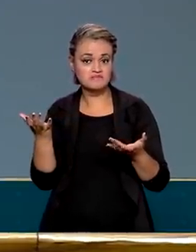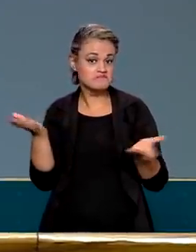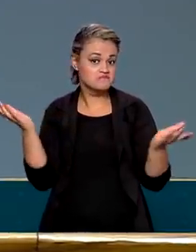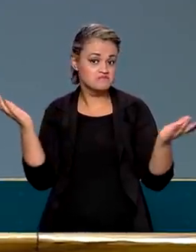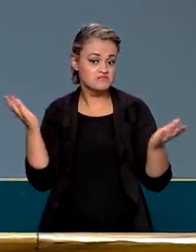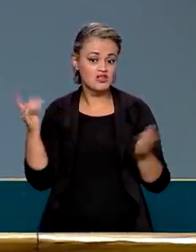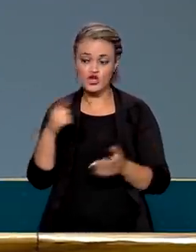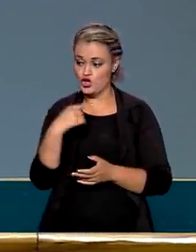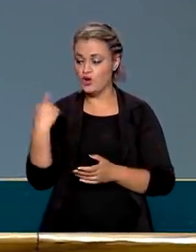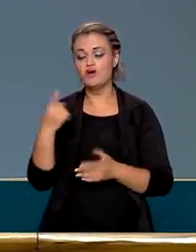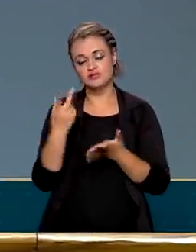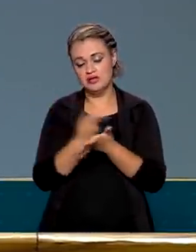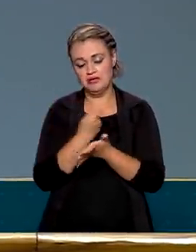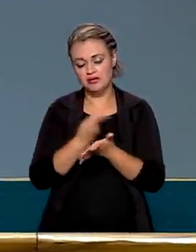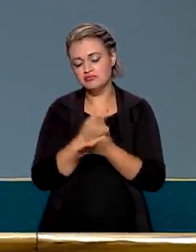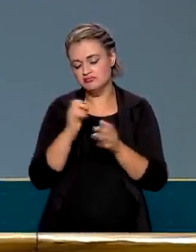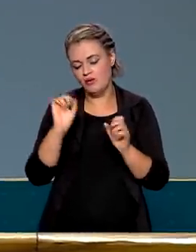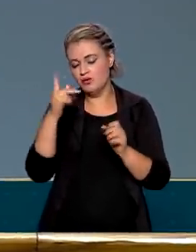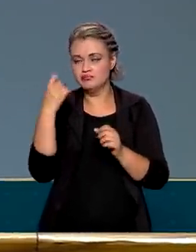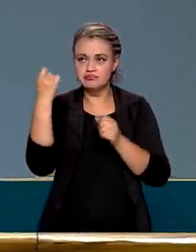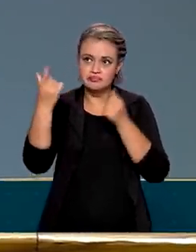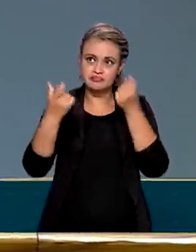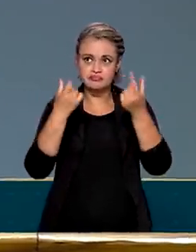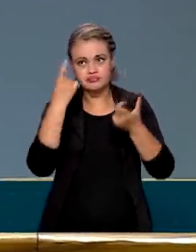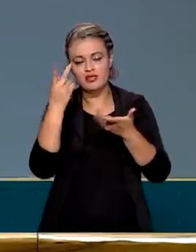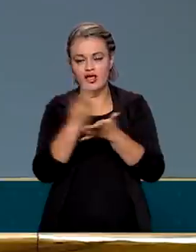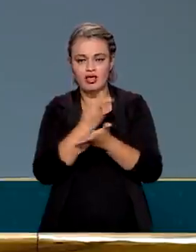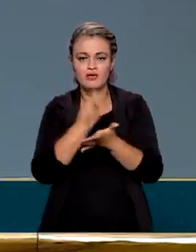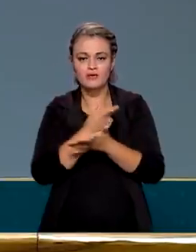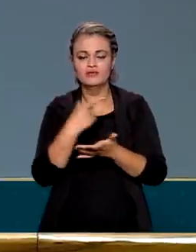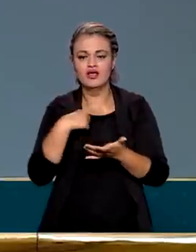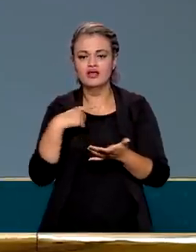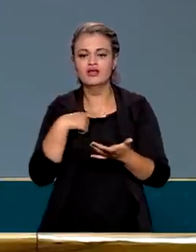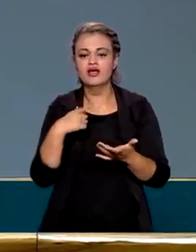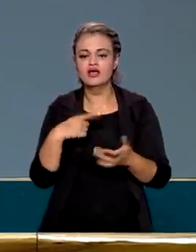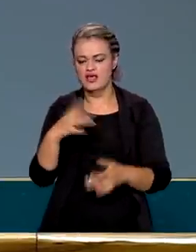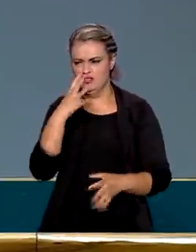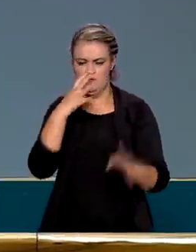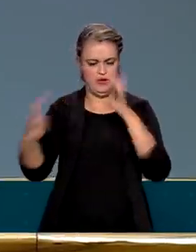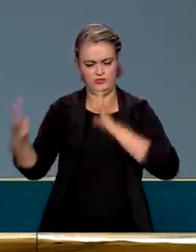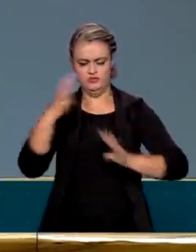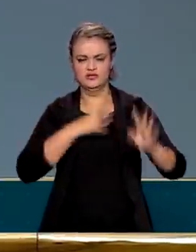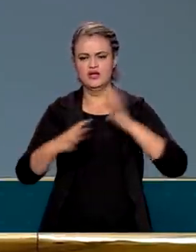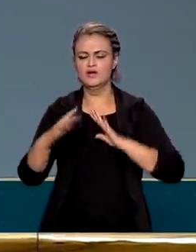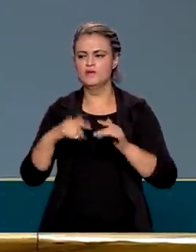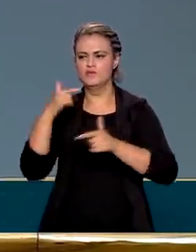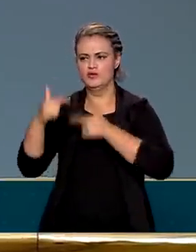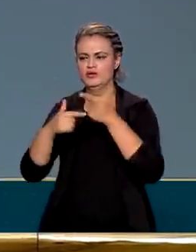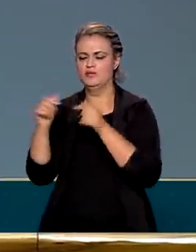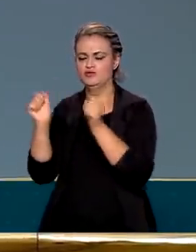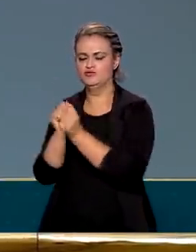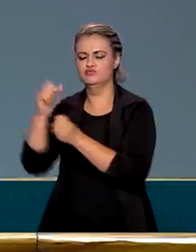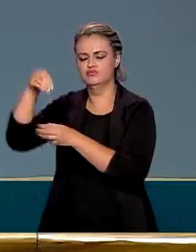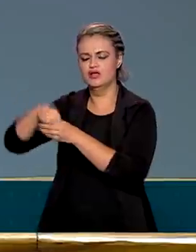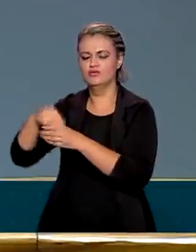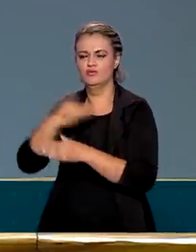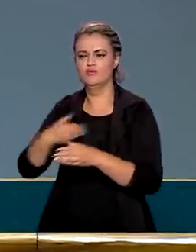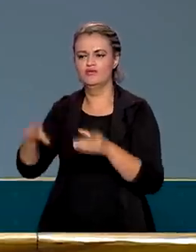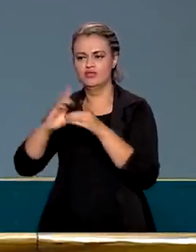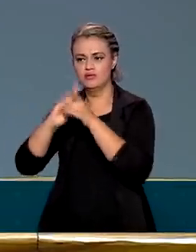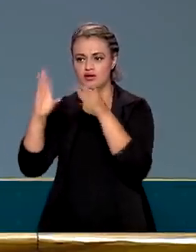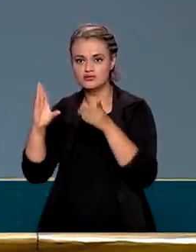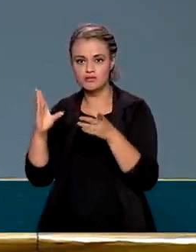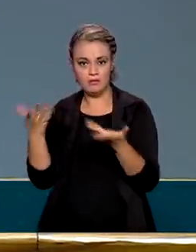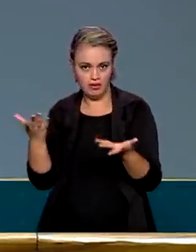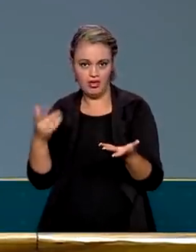Todos nós erramos, uma vez ou outra. E aí, eu estou sendo condenado porque trabalho com um governo democrático. Eu acredito na